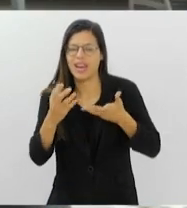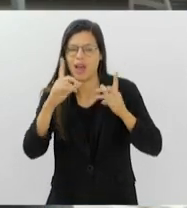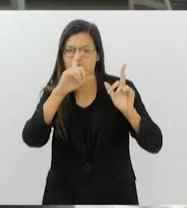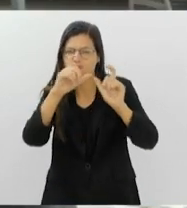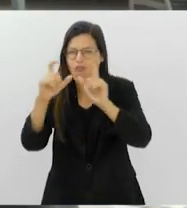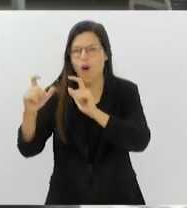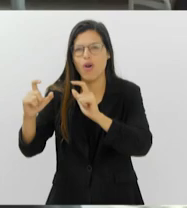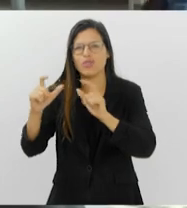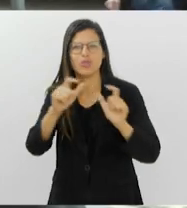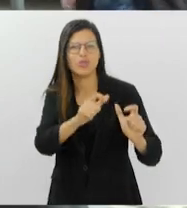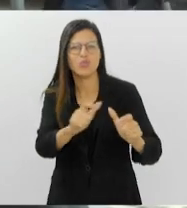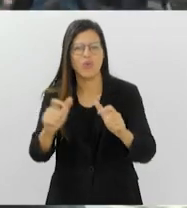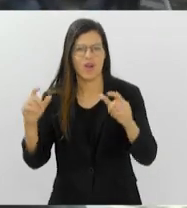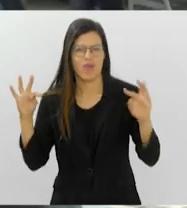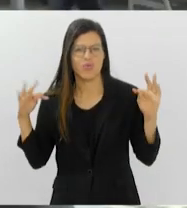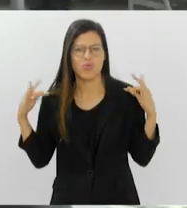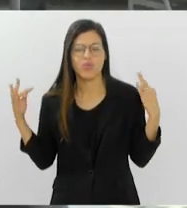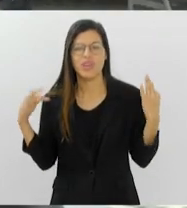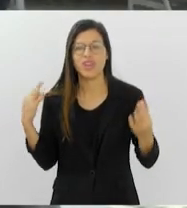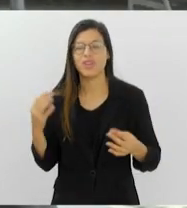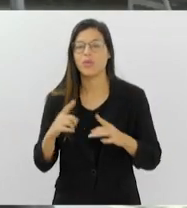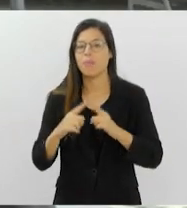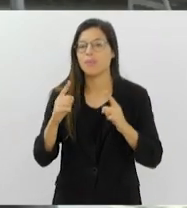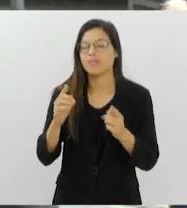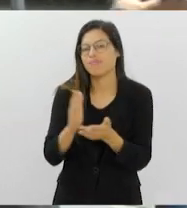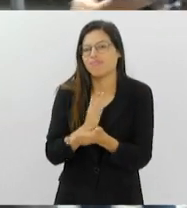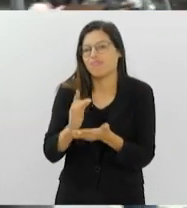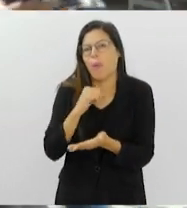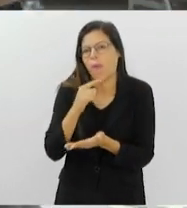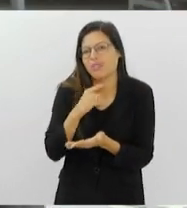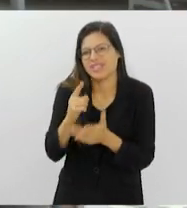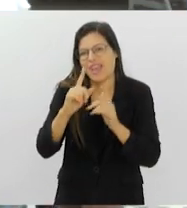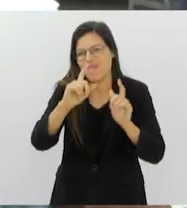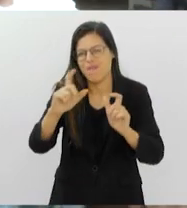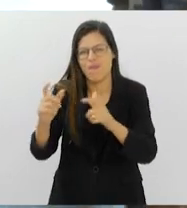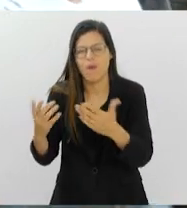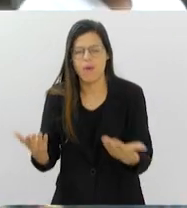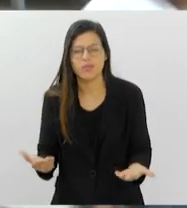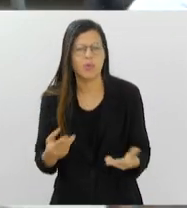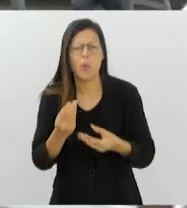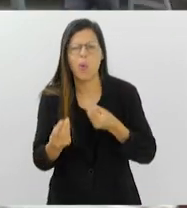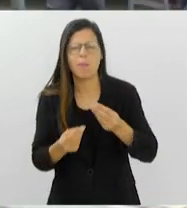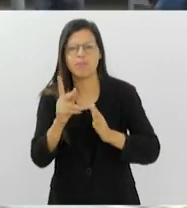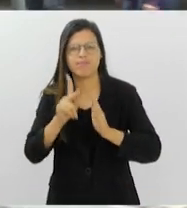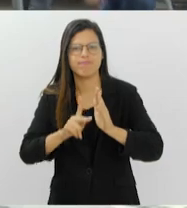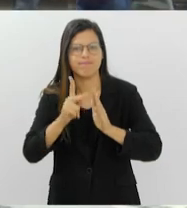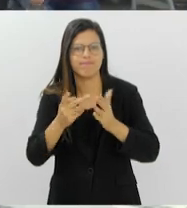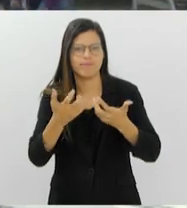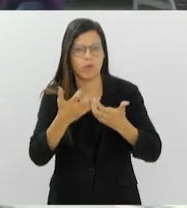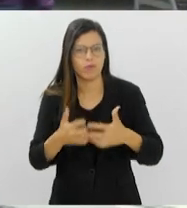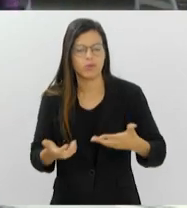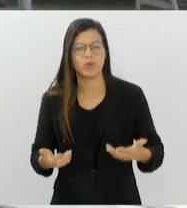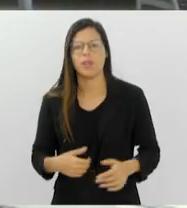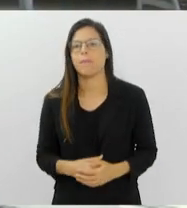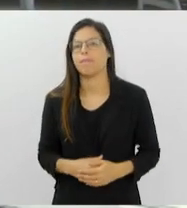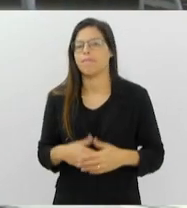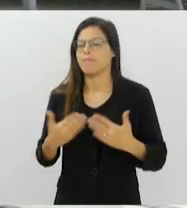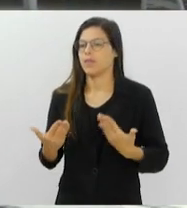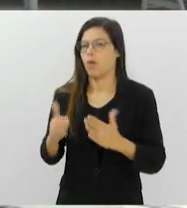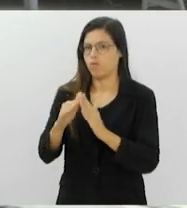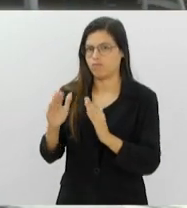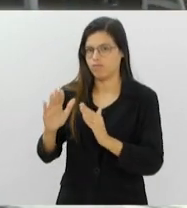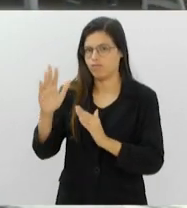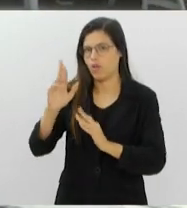não tem aquela pessoa pra tirar foto, tirar uma selfie. Como é que funciona basicamente esse projeto? Então, o projeto Favela Hope tem uma duração de 10